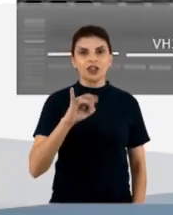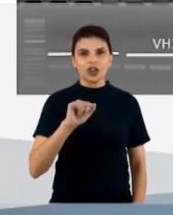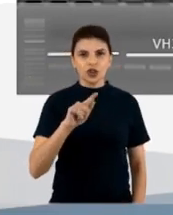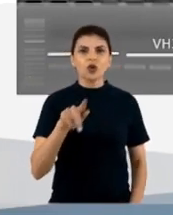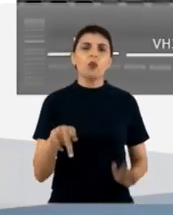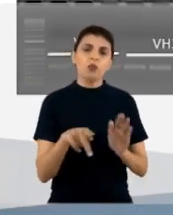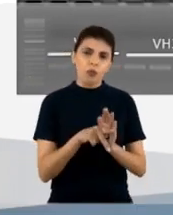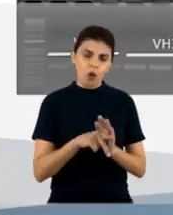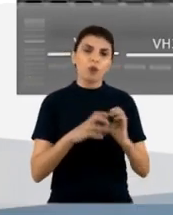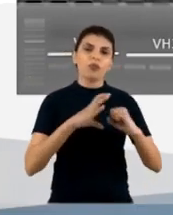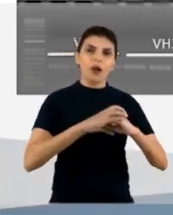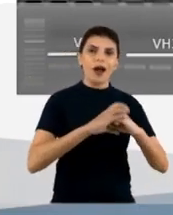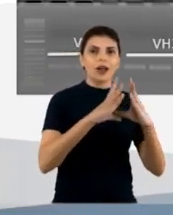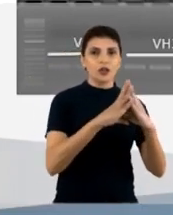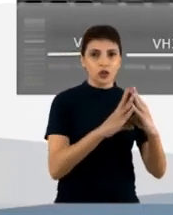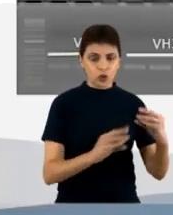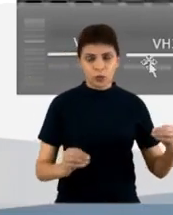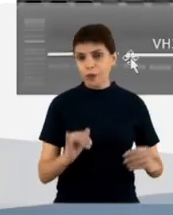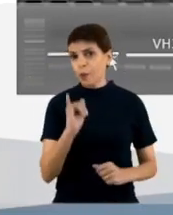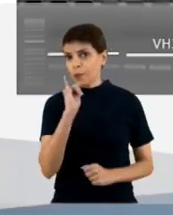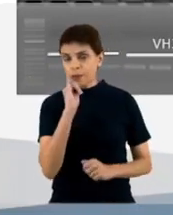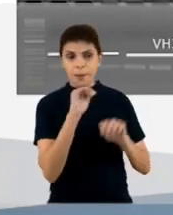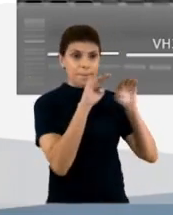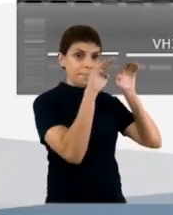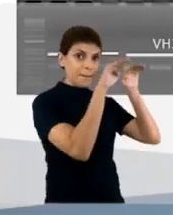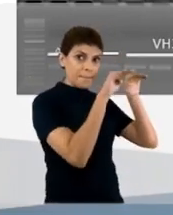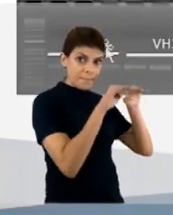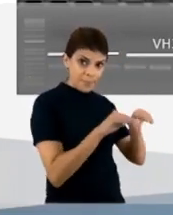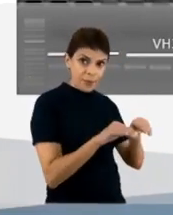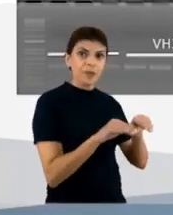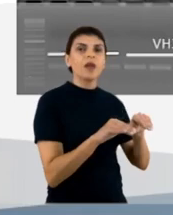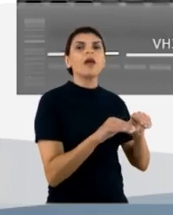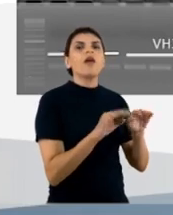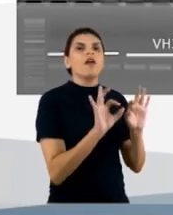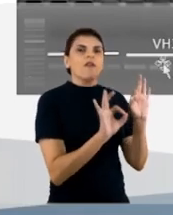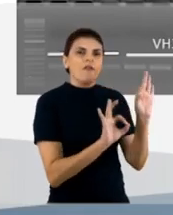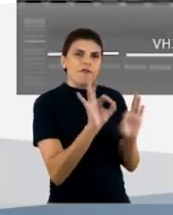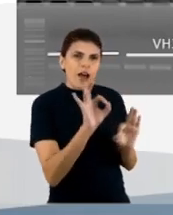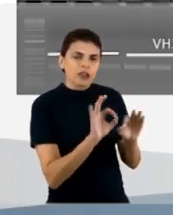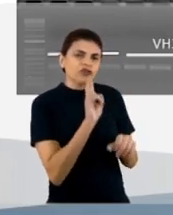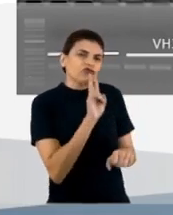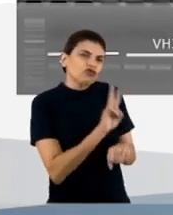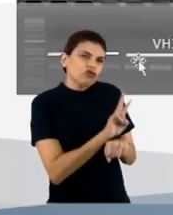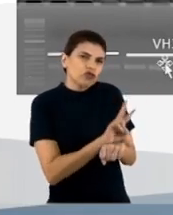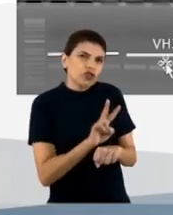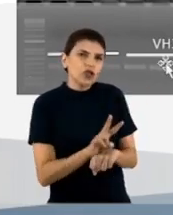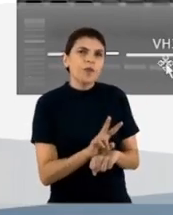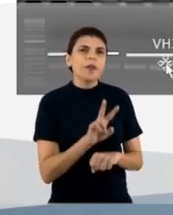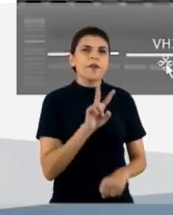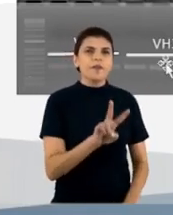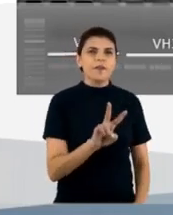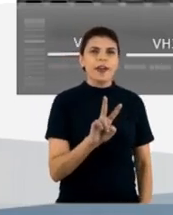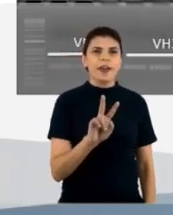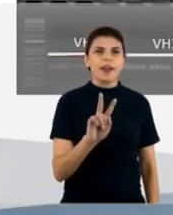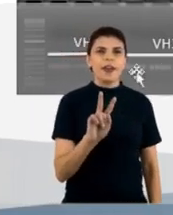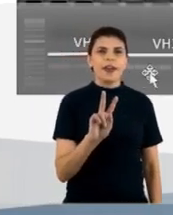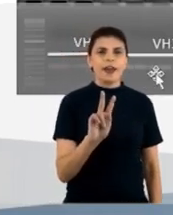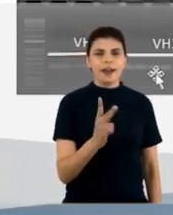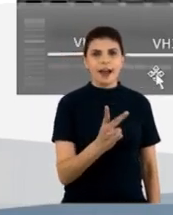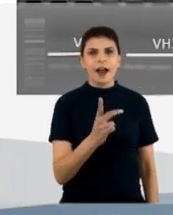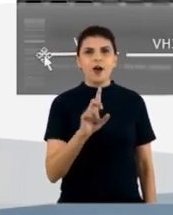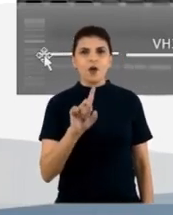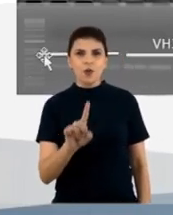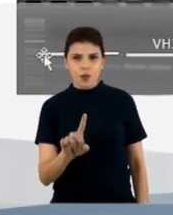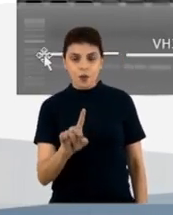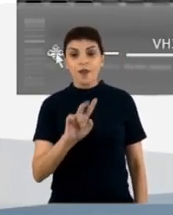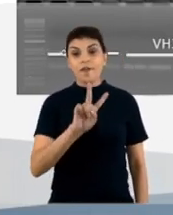anticorpo que se liga ao antígeno. Então, por exemplo, essa é uma montagem de uma biblioteca